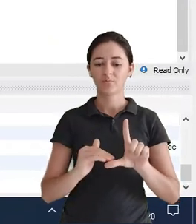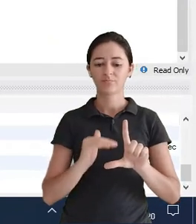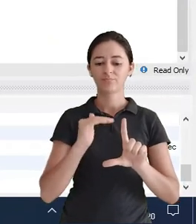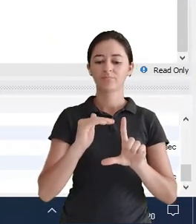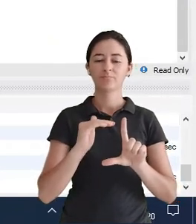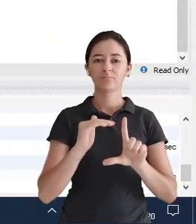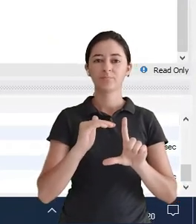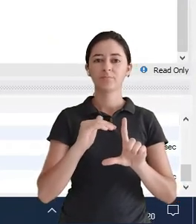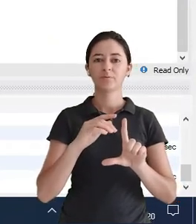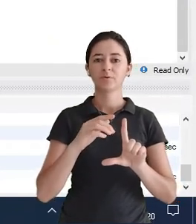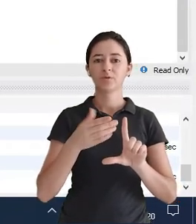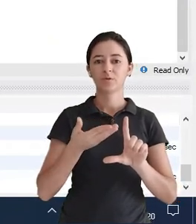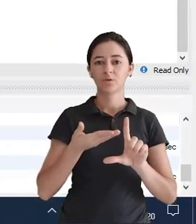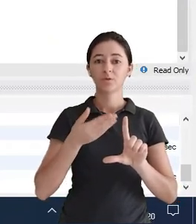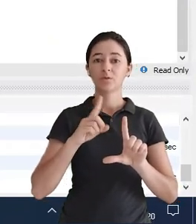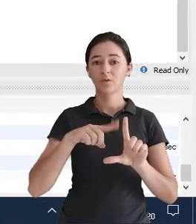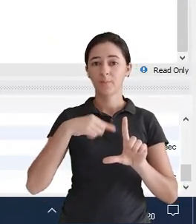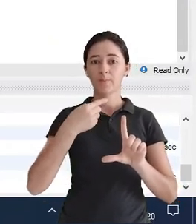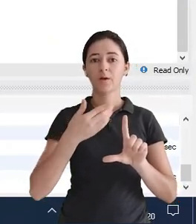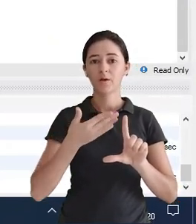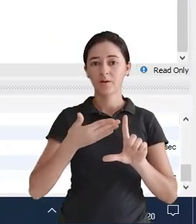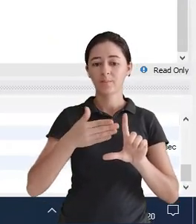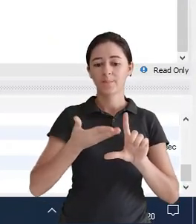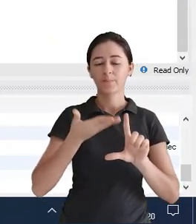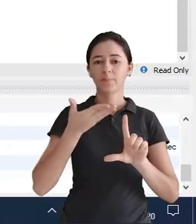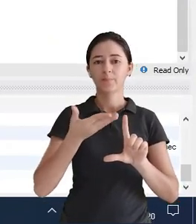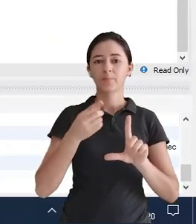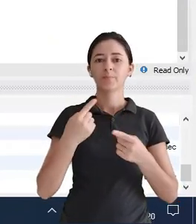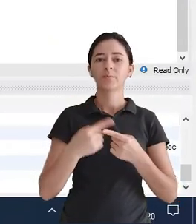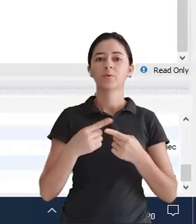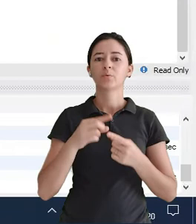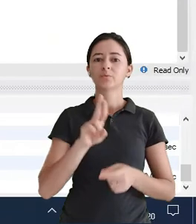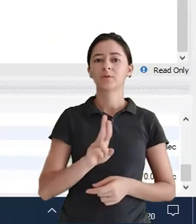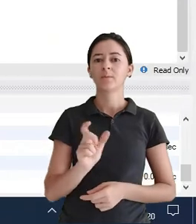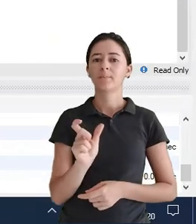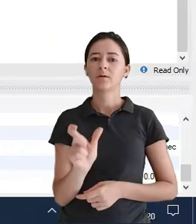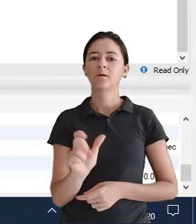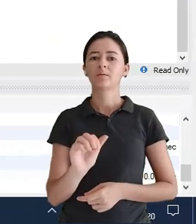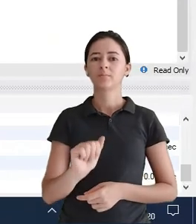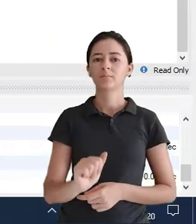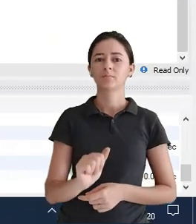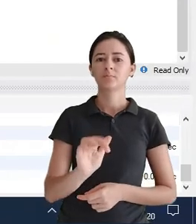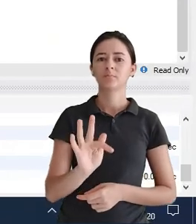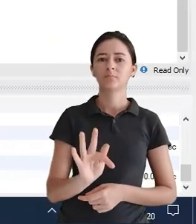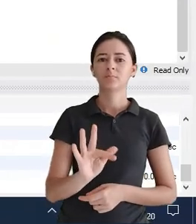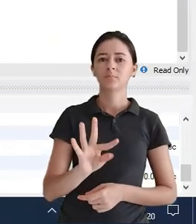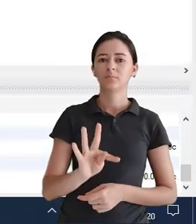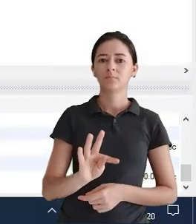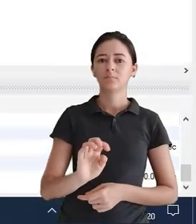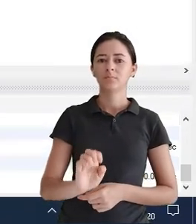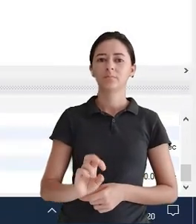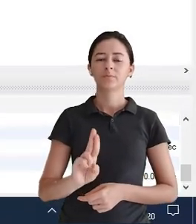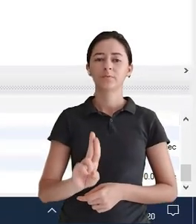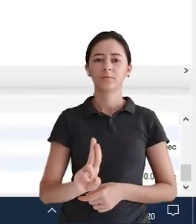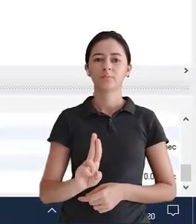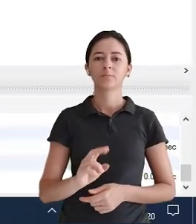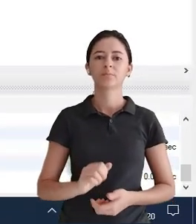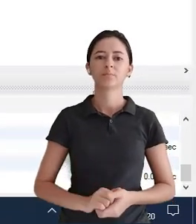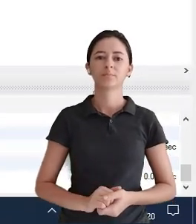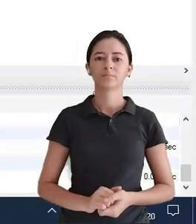Como tinha ficado o RG Ele ficou aqui depois De e-mail Porque eu fiz o aqui A palavra-chave After Certinho